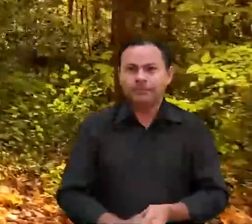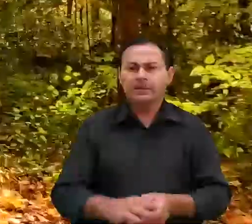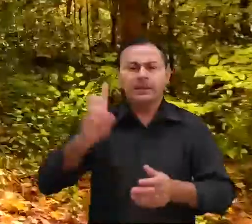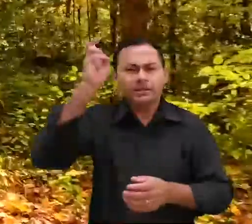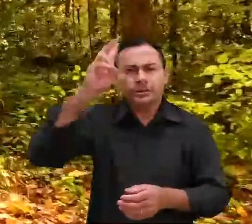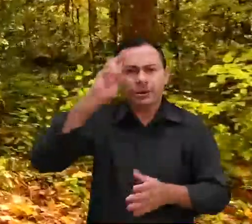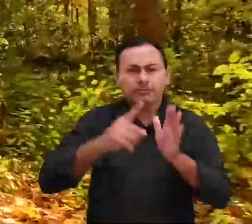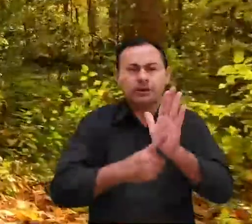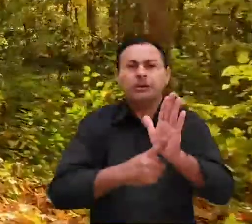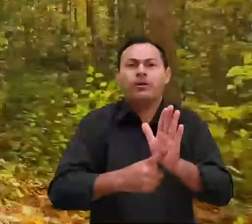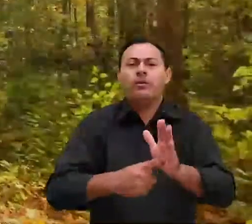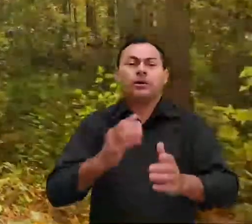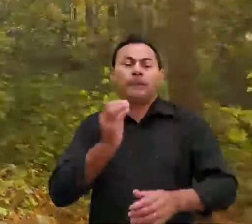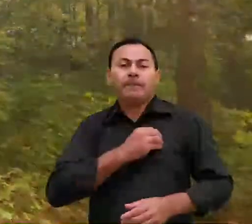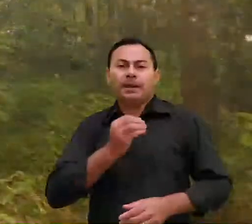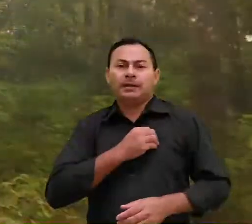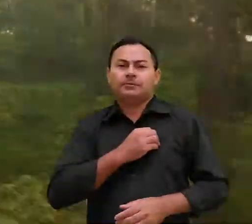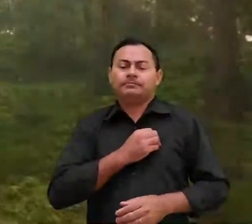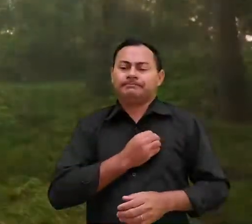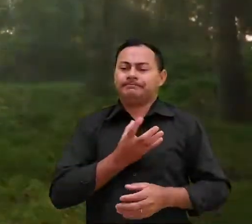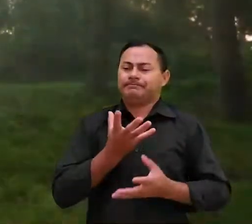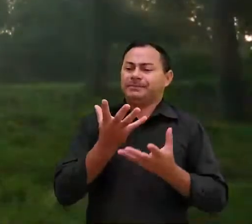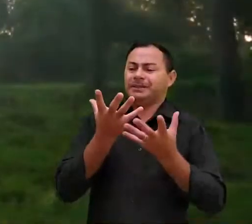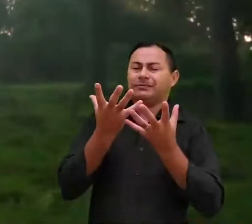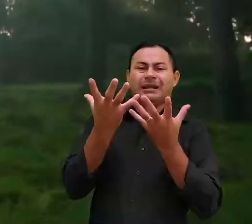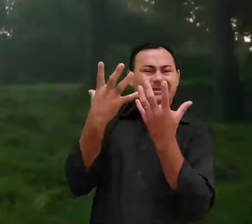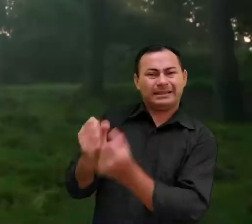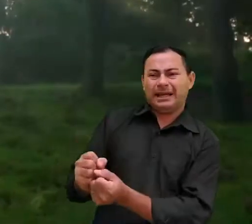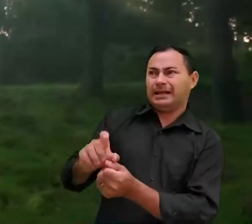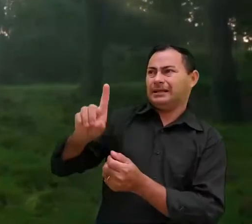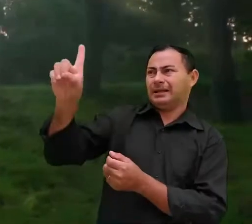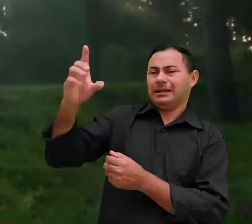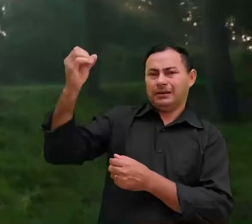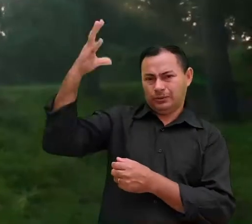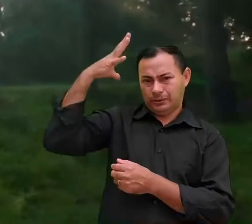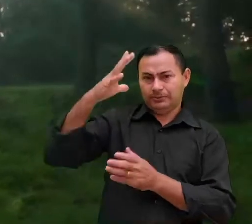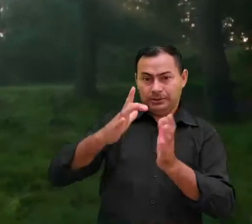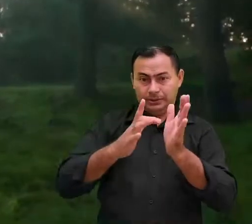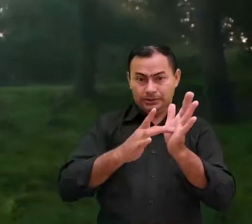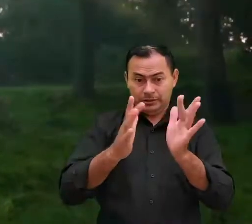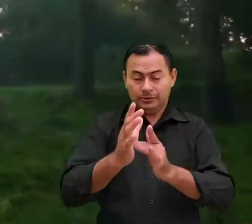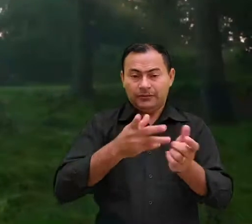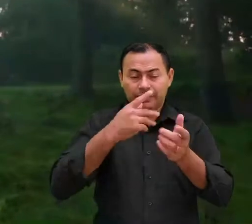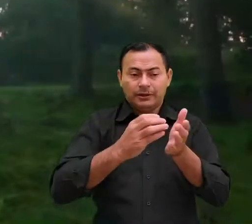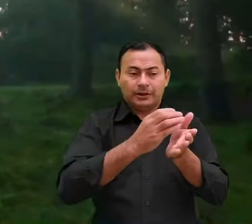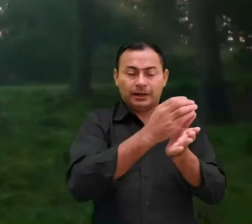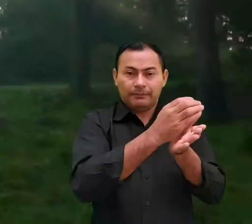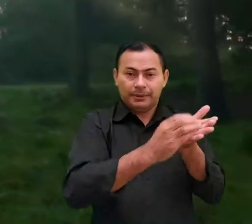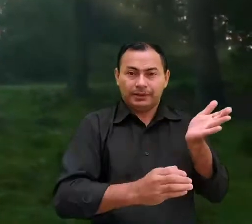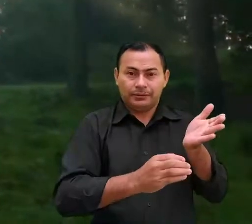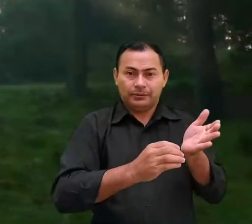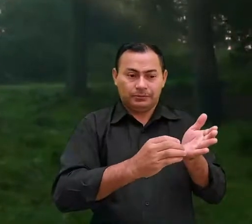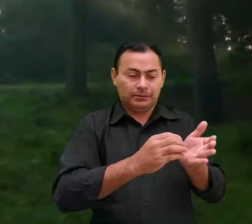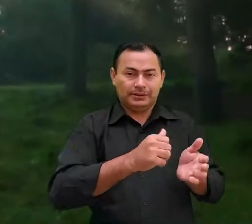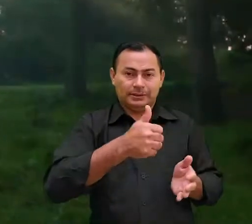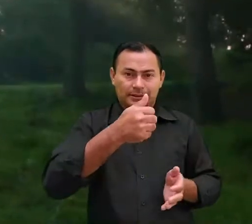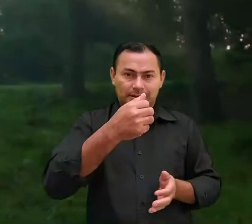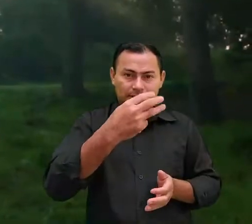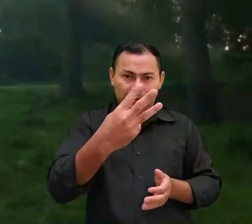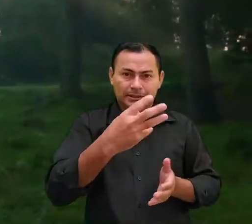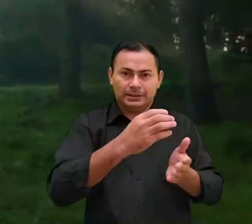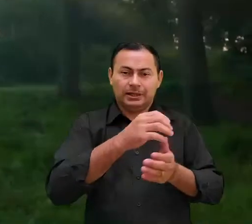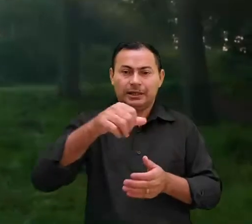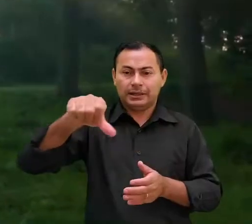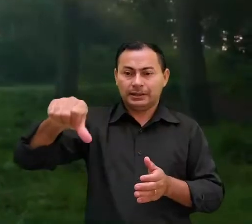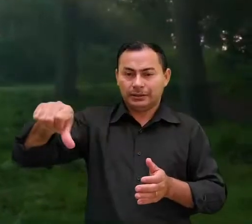Esta história mostra o que é o pecado a rejeição da luz Jesus falou nos capítulos 3 a 9 de João que nossa